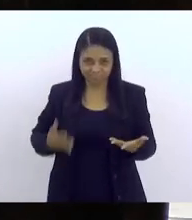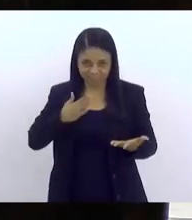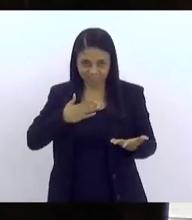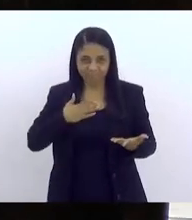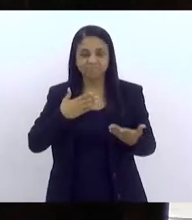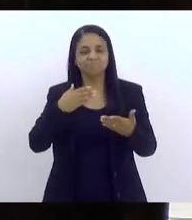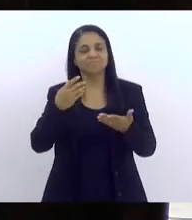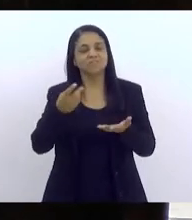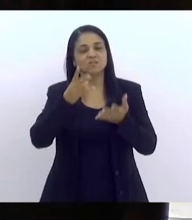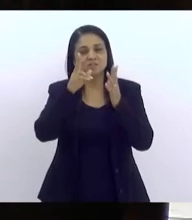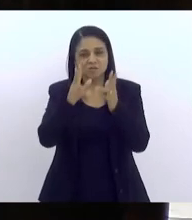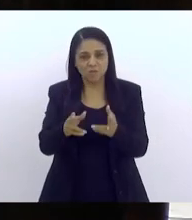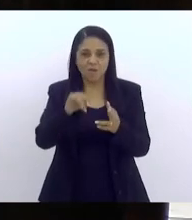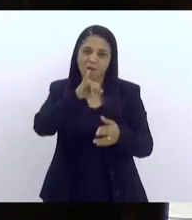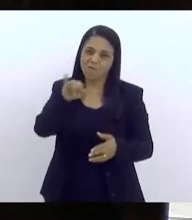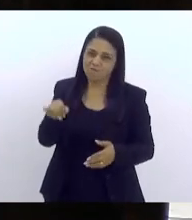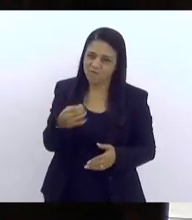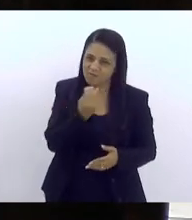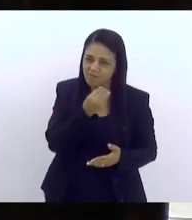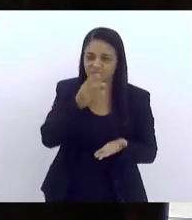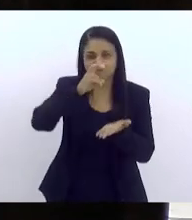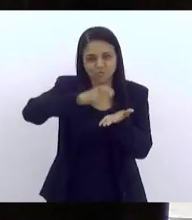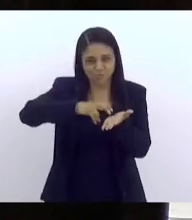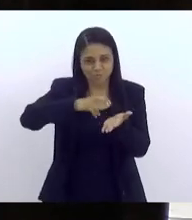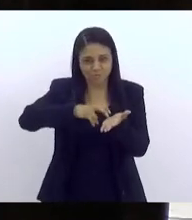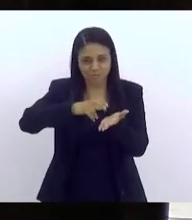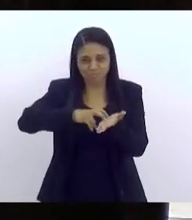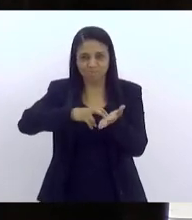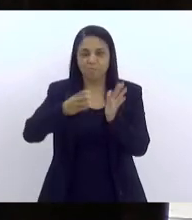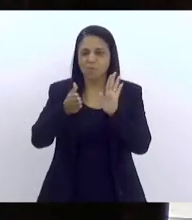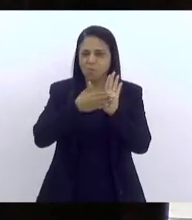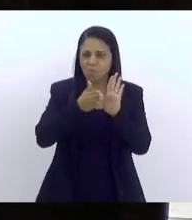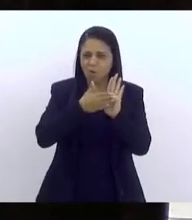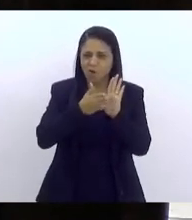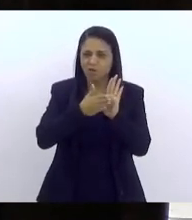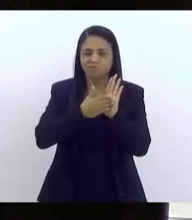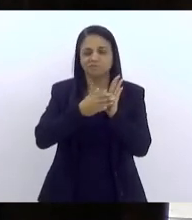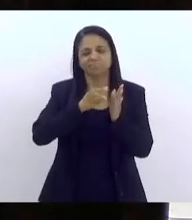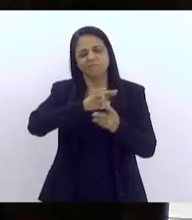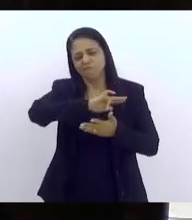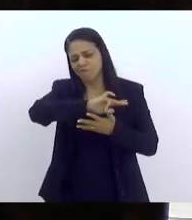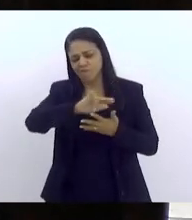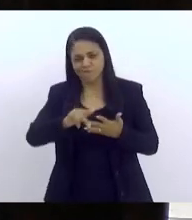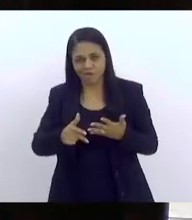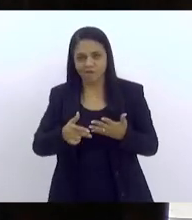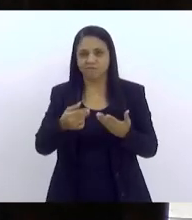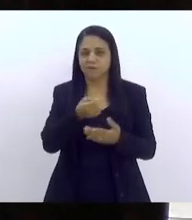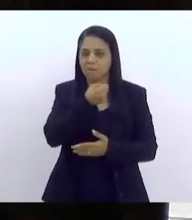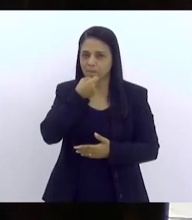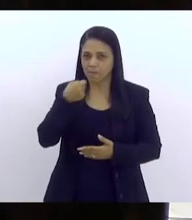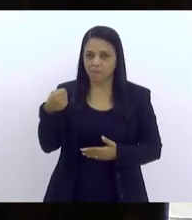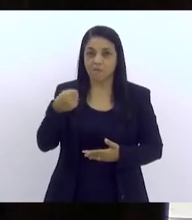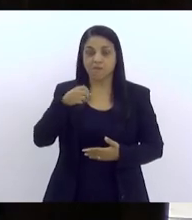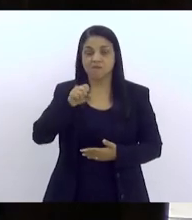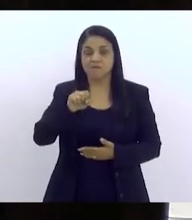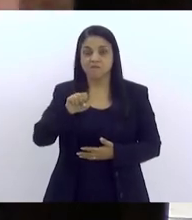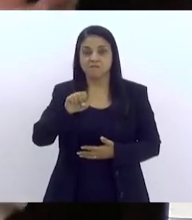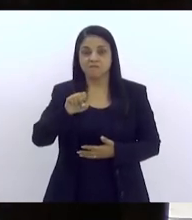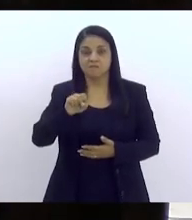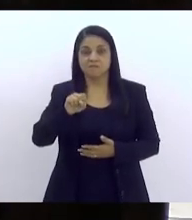muito proveitosa, que saia daqui muitas propostas. Agora eu vou deixar a palavra com o Sérgio Henrique, que vai estar